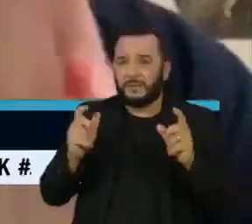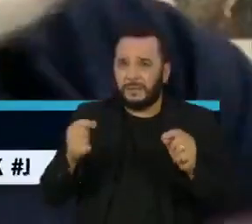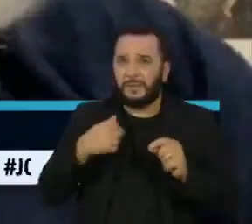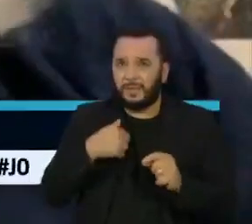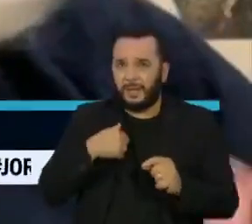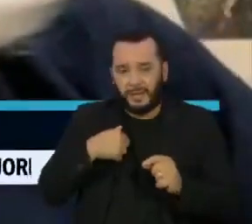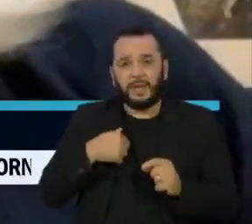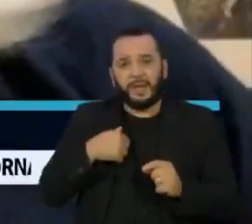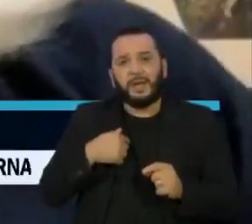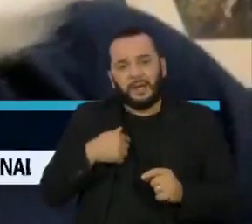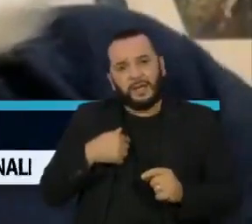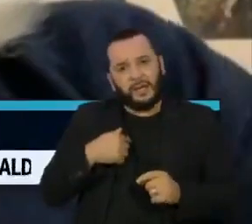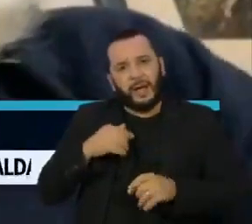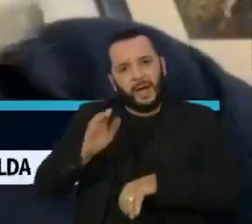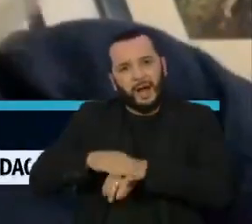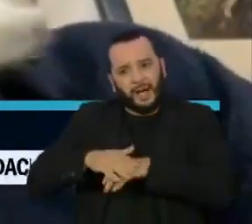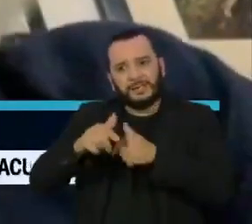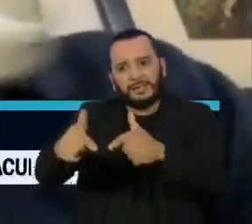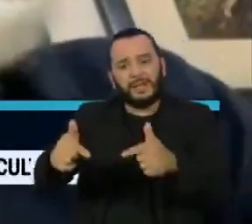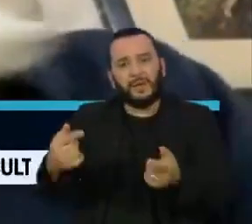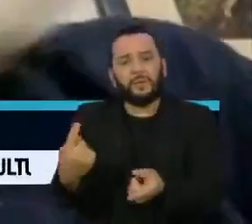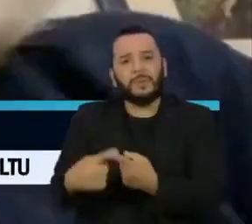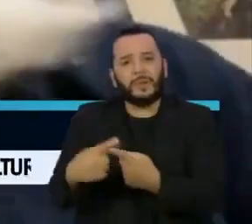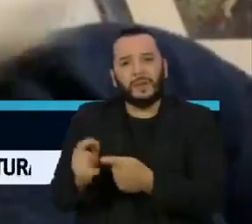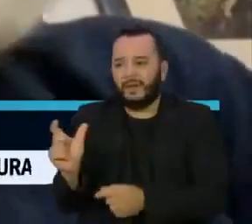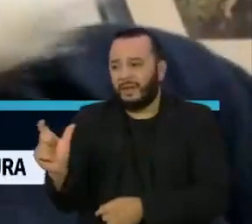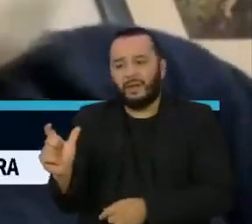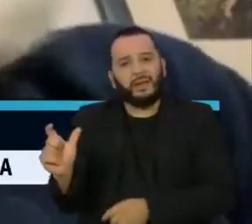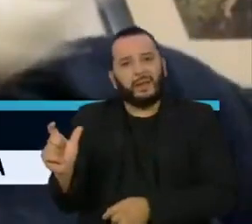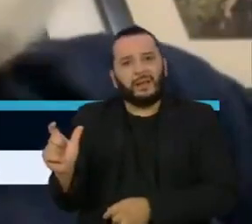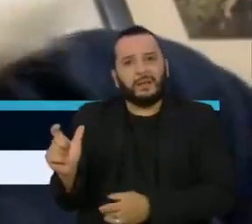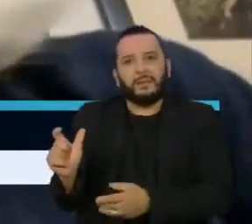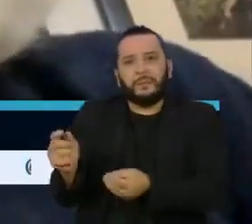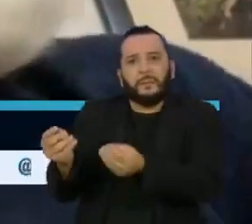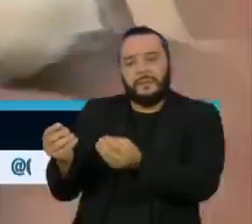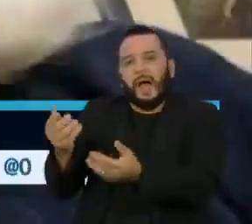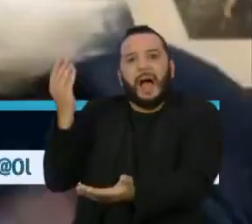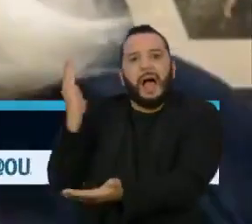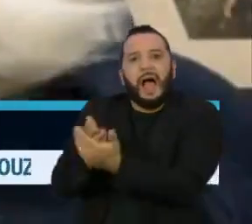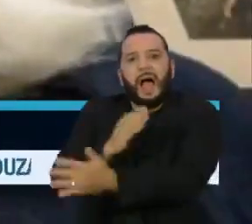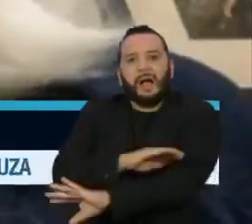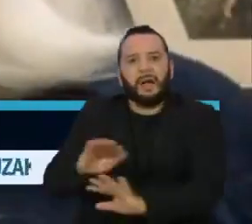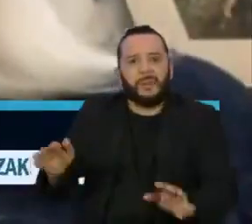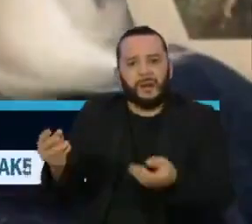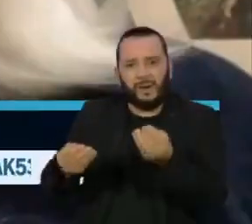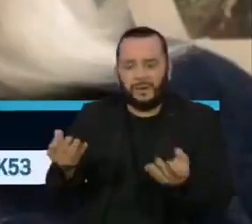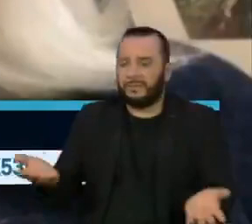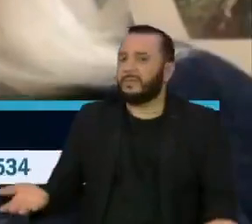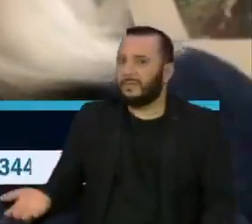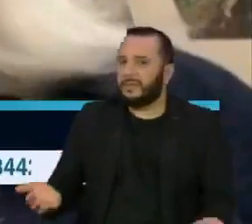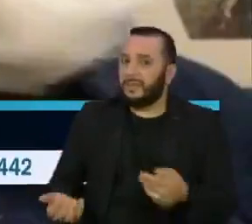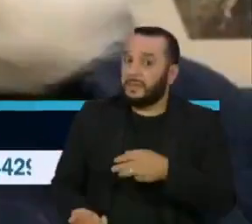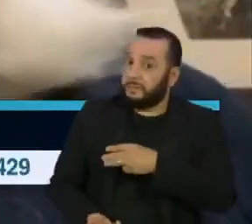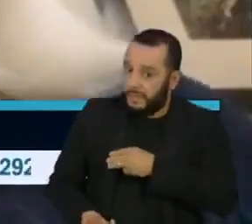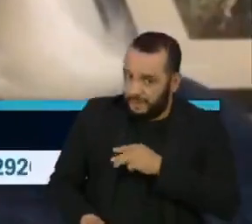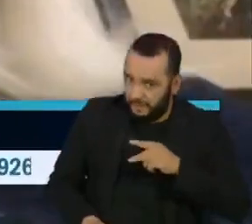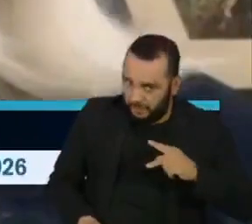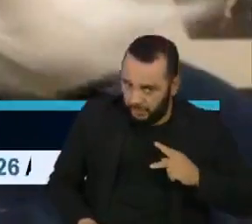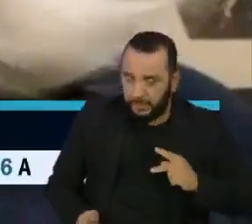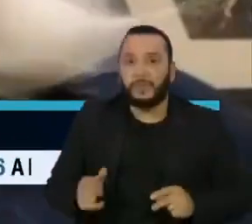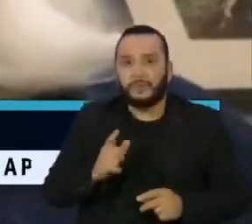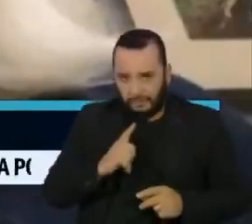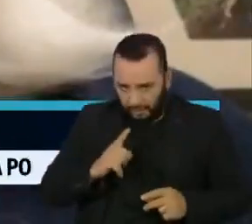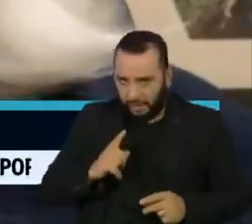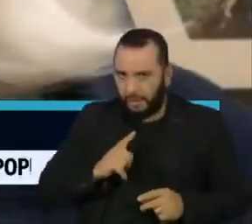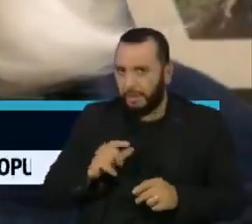desamparados com um convênio médico. Para o Ministério Público, para que se houver irregularidades, que